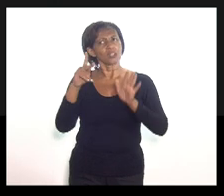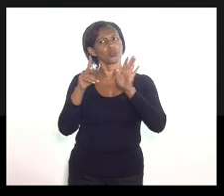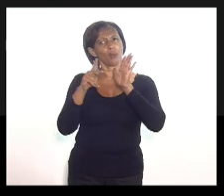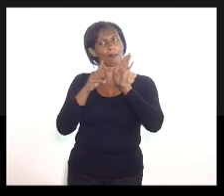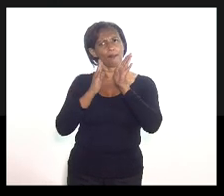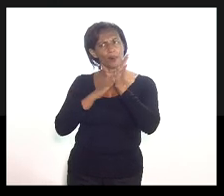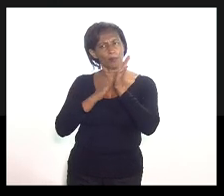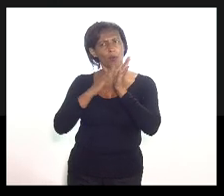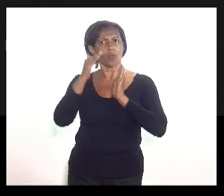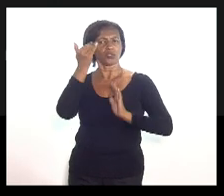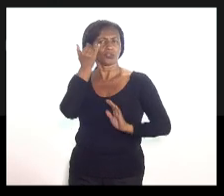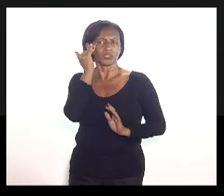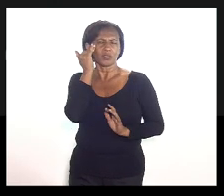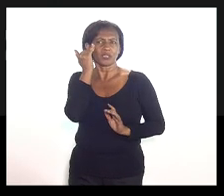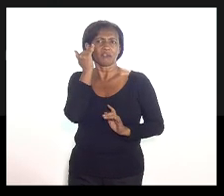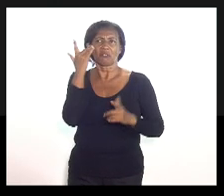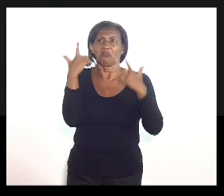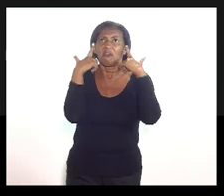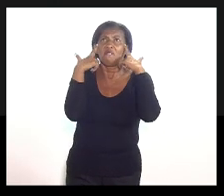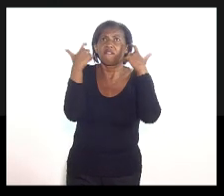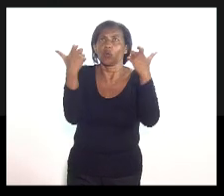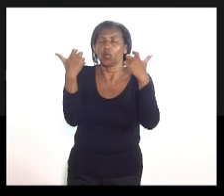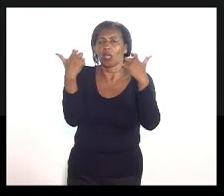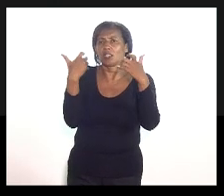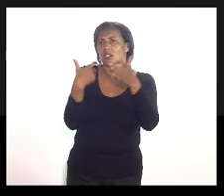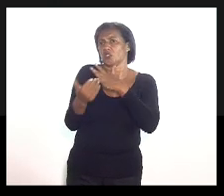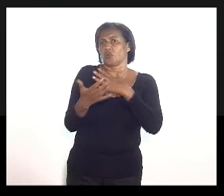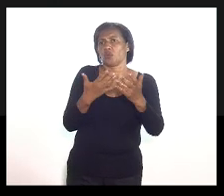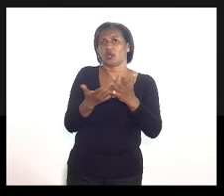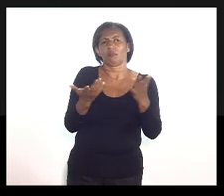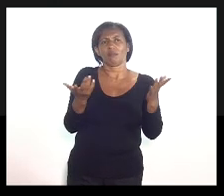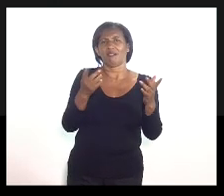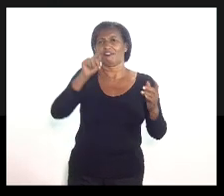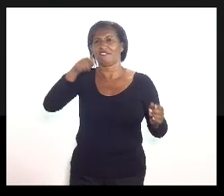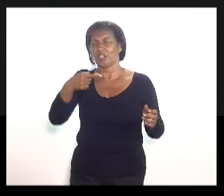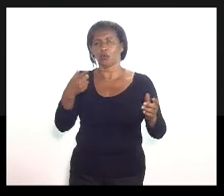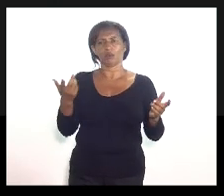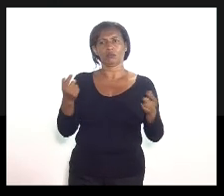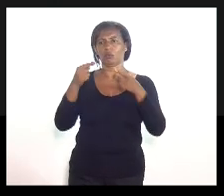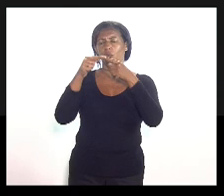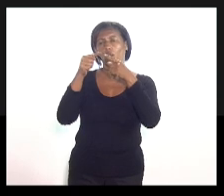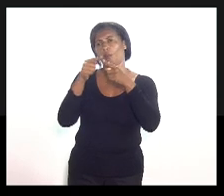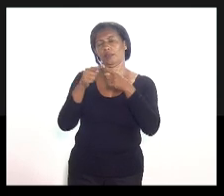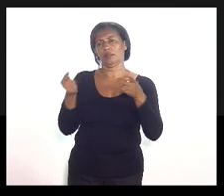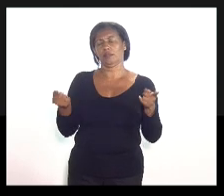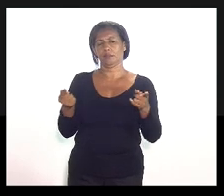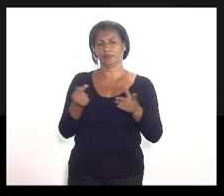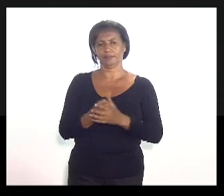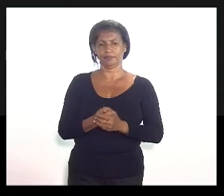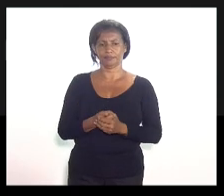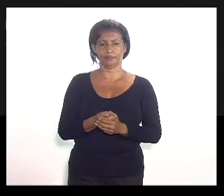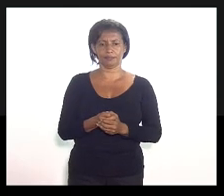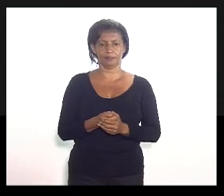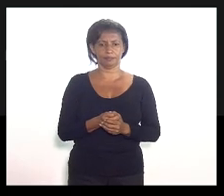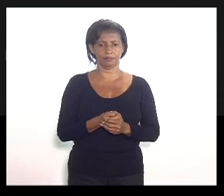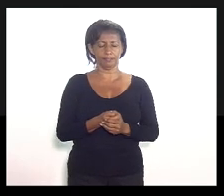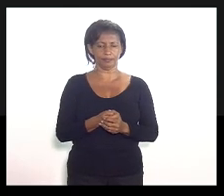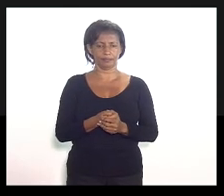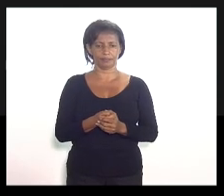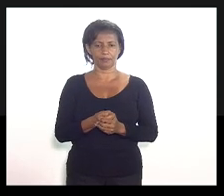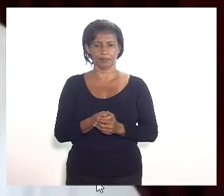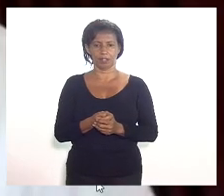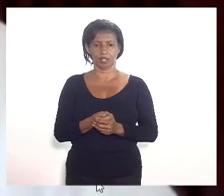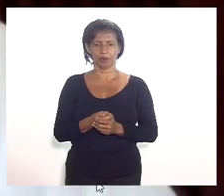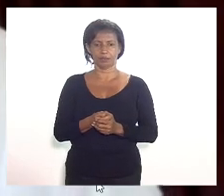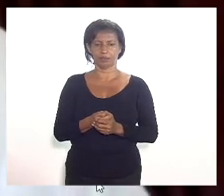Senão vai ficar como? Violência de qualquer natureza, vírgula. questão de ordem, presidente. Ah, tal, tal, não vai dar. Entendeu? Tem que ajustar o texto. É porque, no